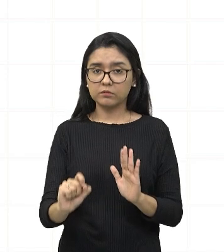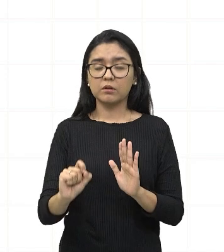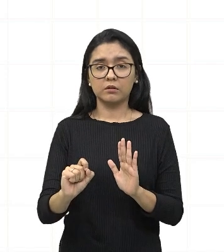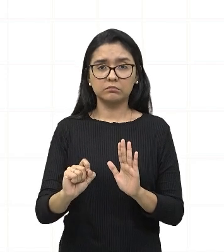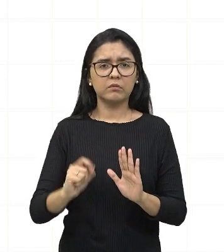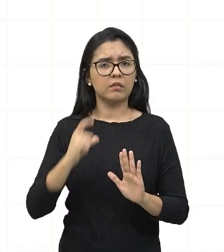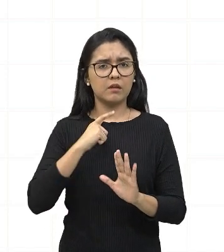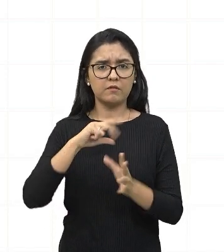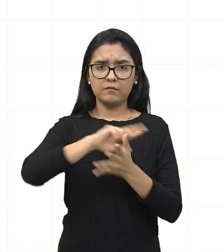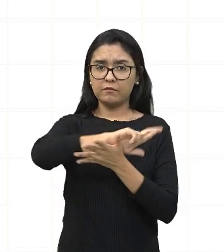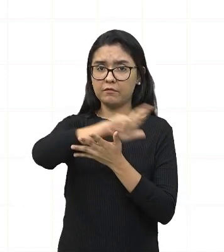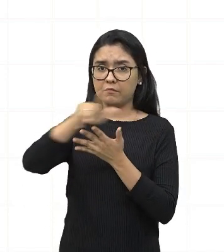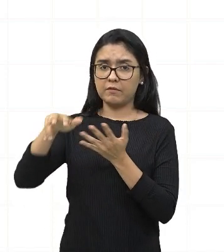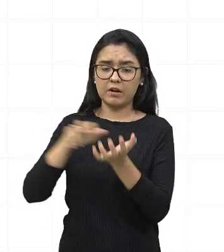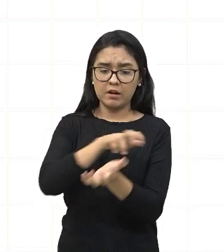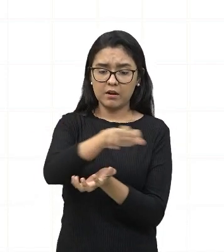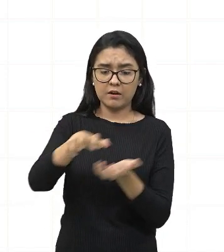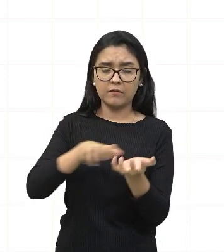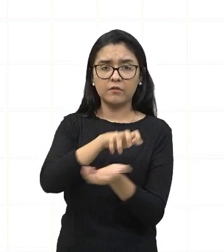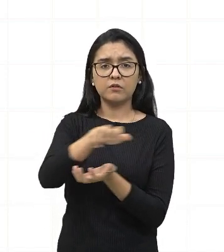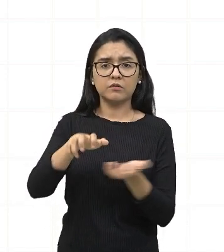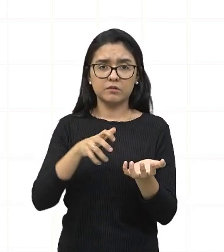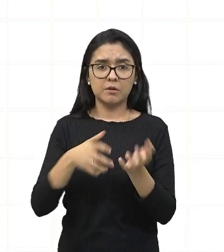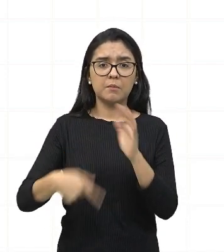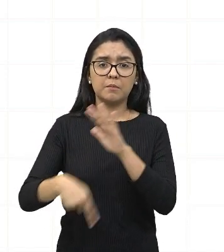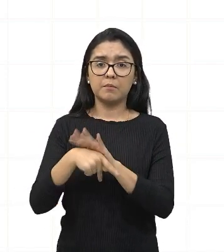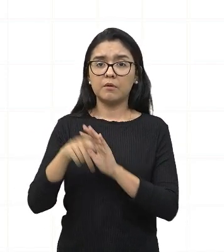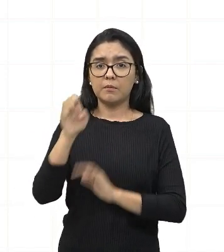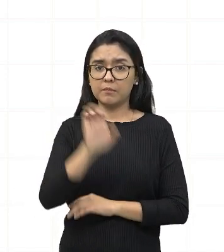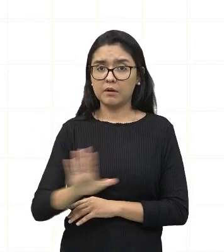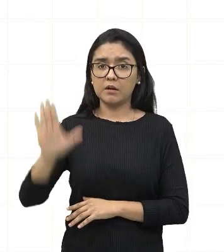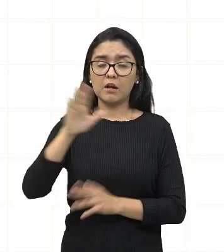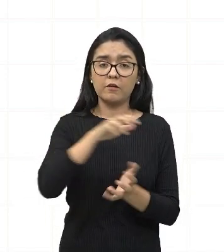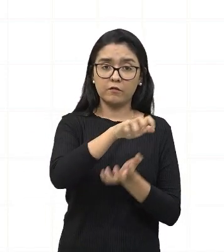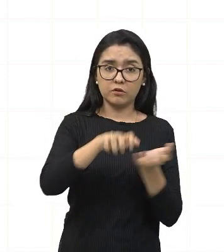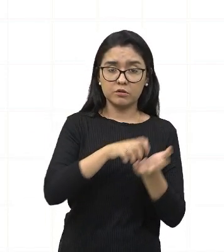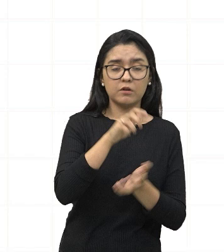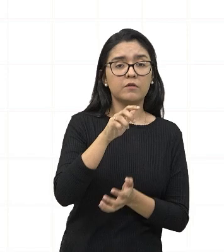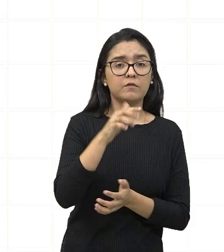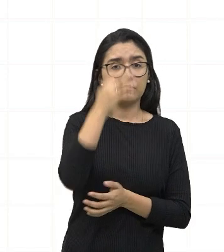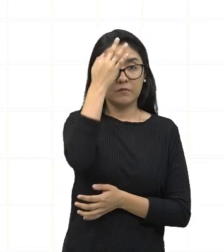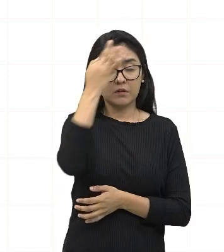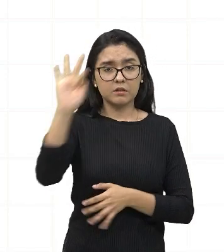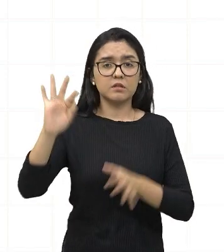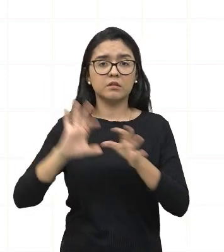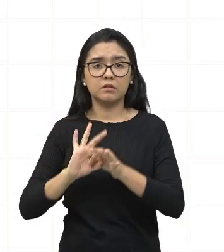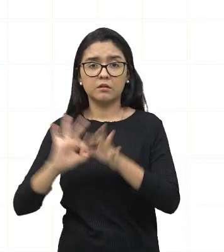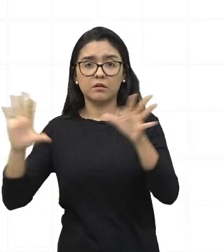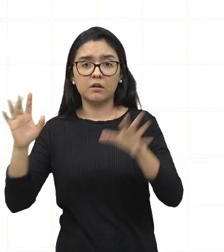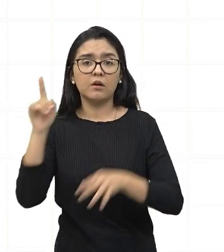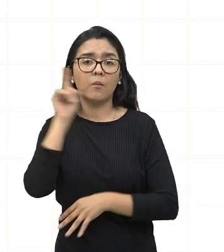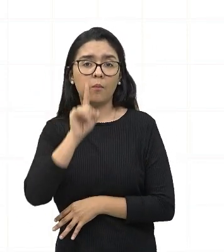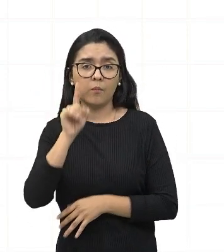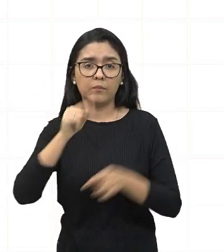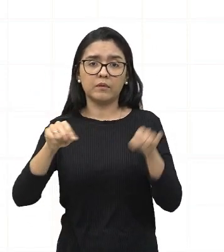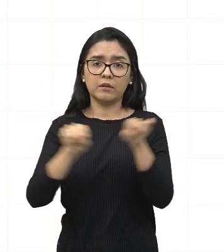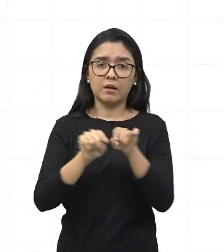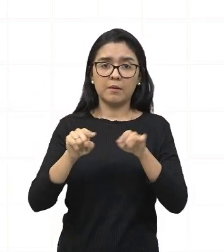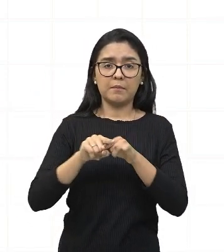revoluções e levantes nacionalistas na Europa. A Revolução Francesa, a independência dos Estados Unidos e as guerras